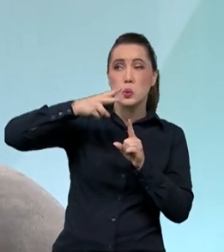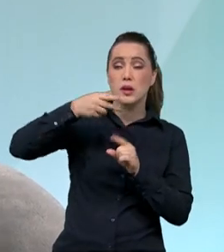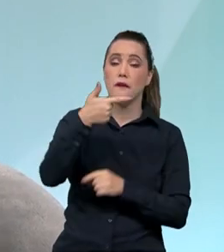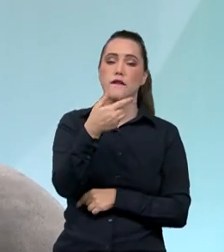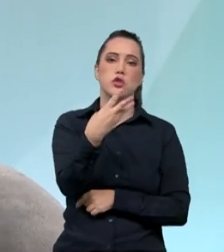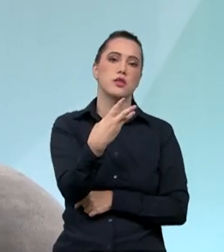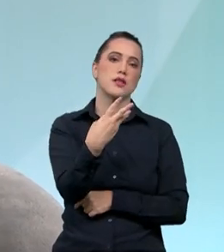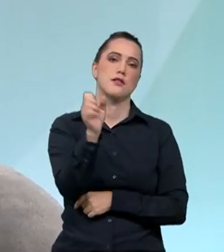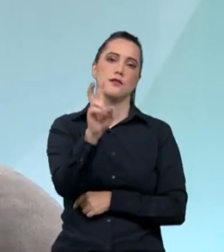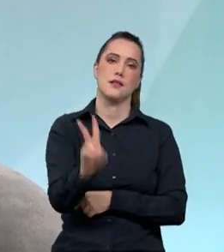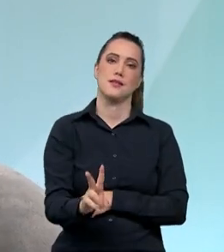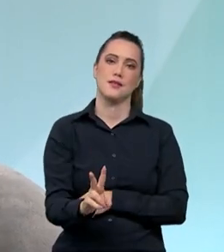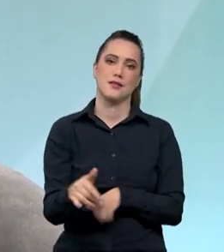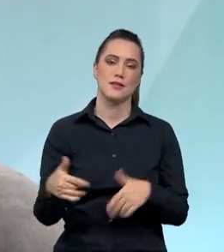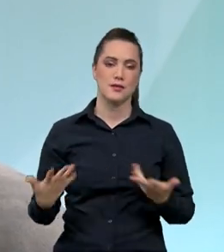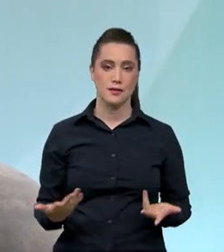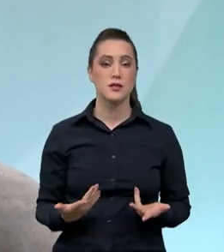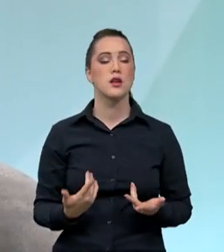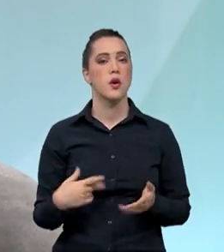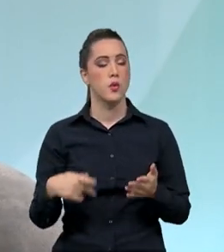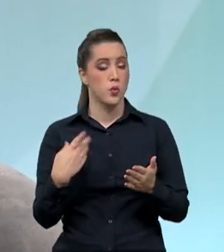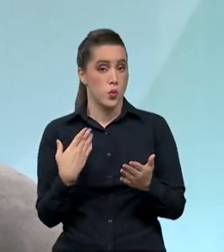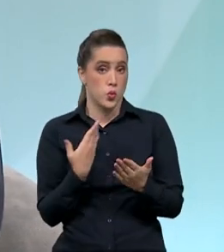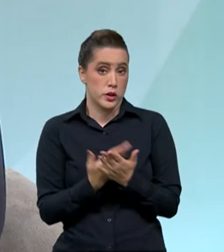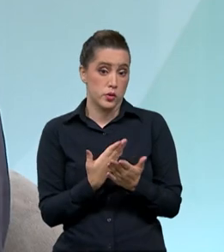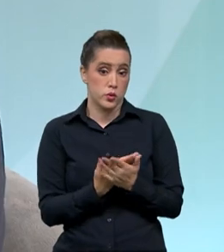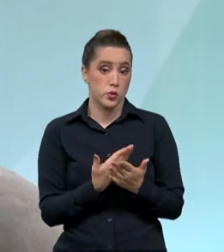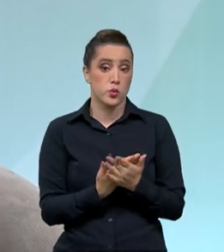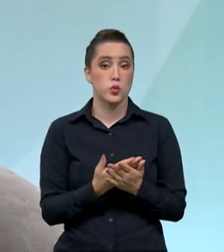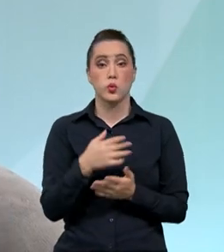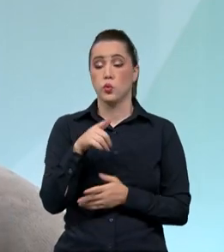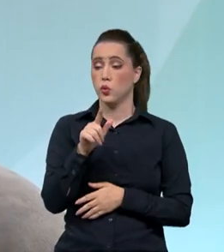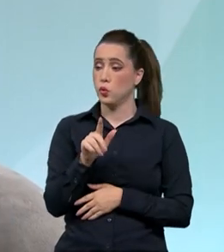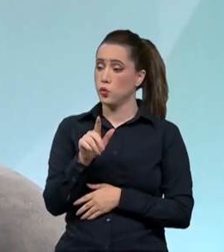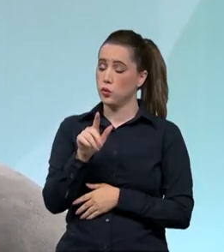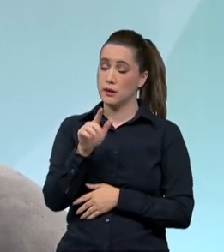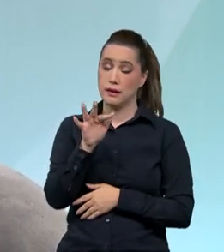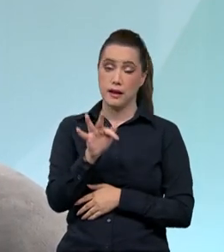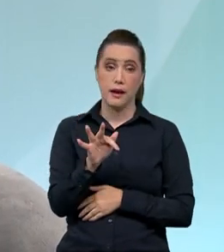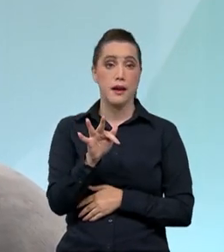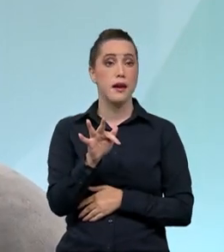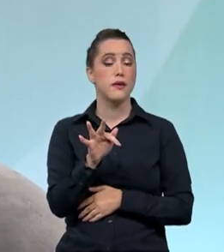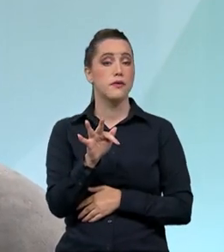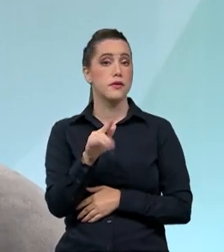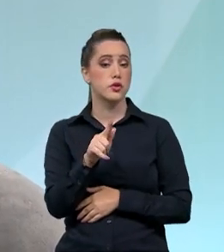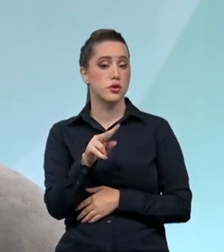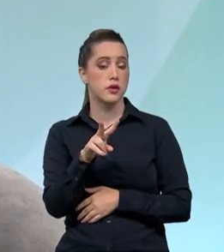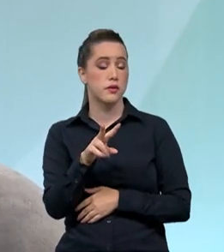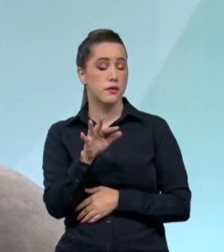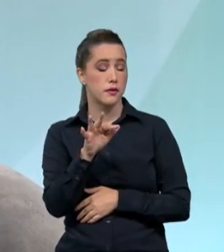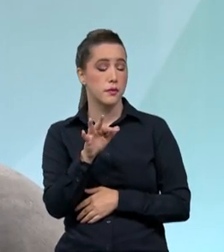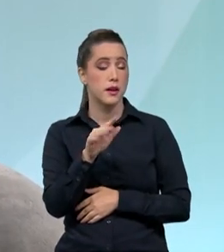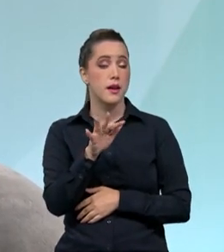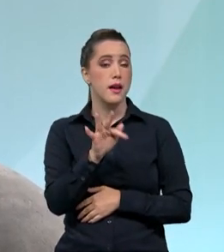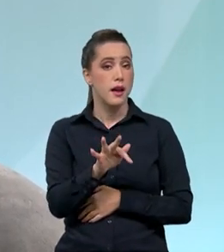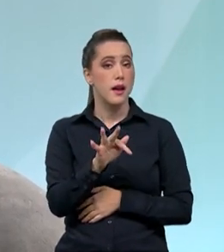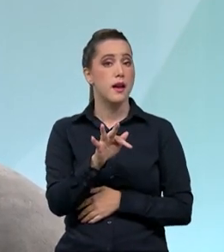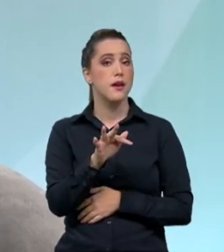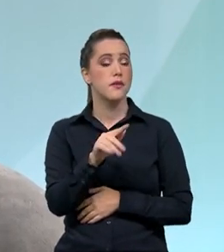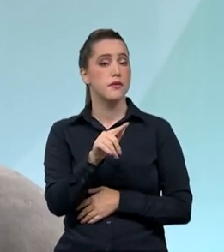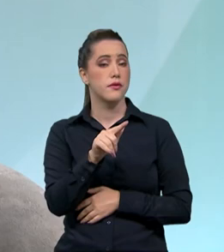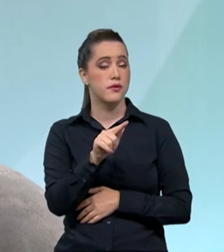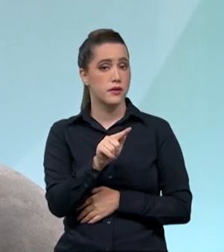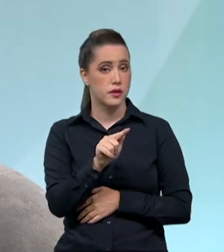pela Embratur, no ano de 2017, entregue ali em 2018. Eu diria que, apesar da variação